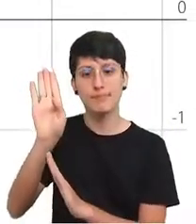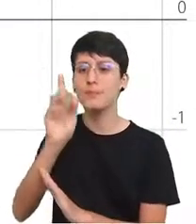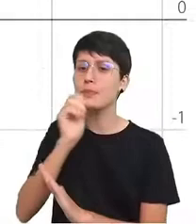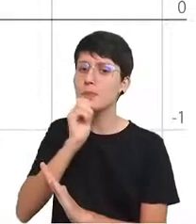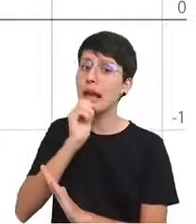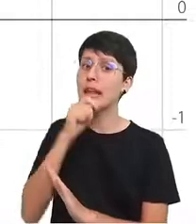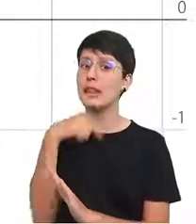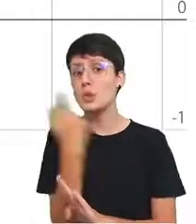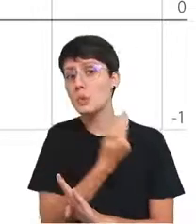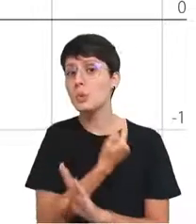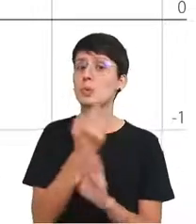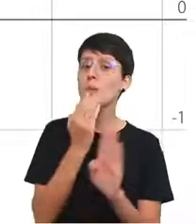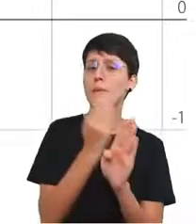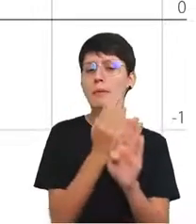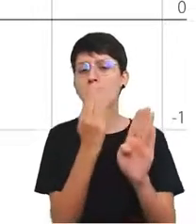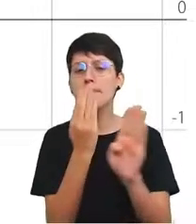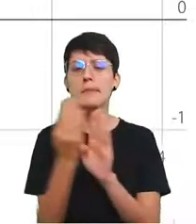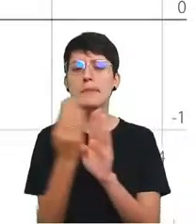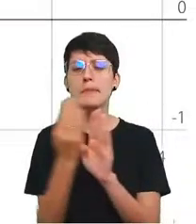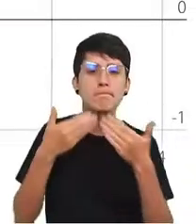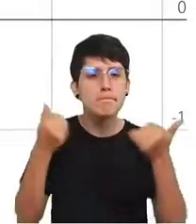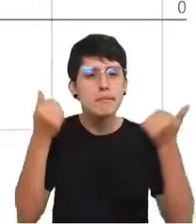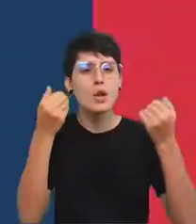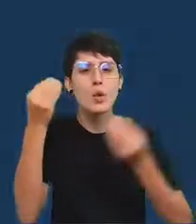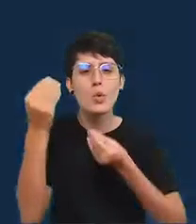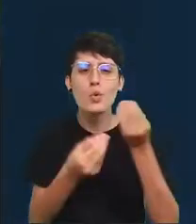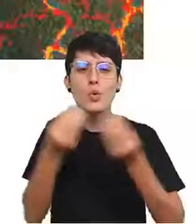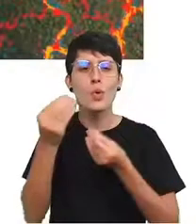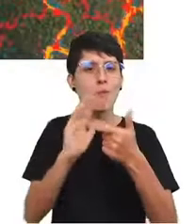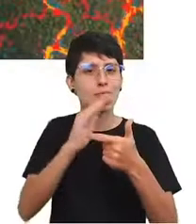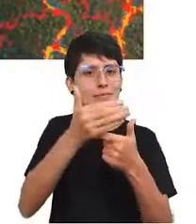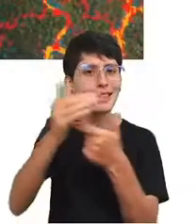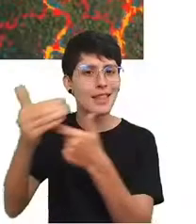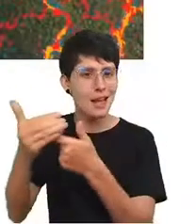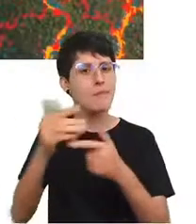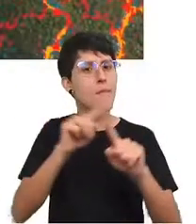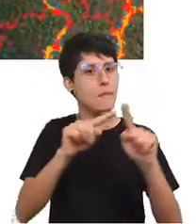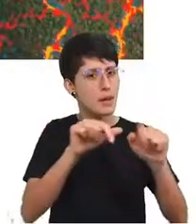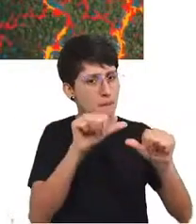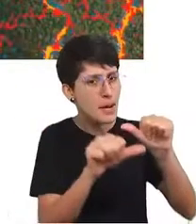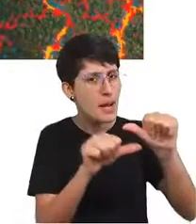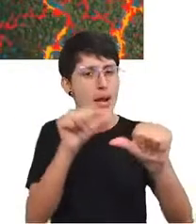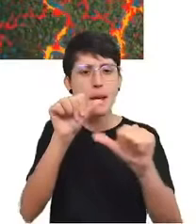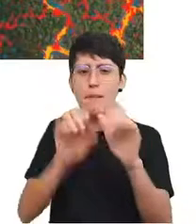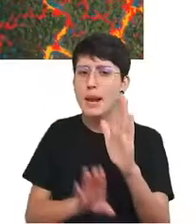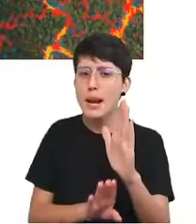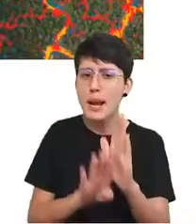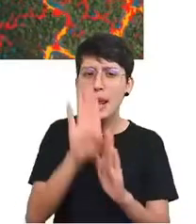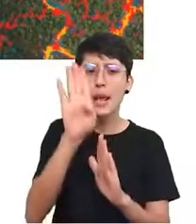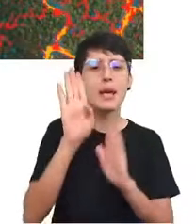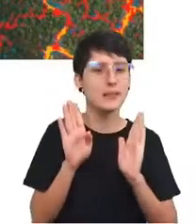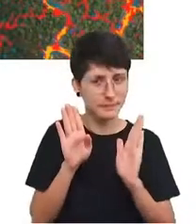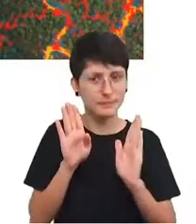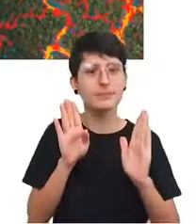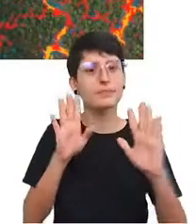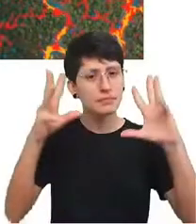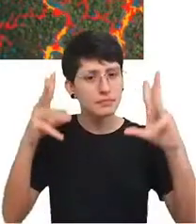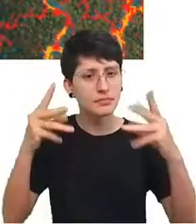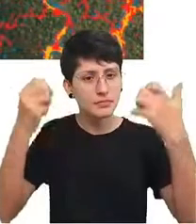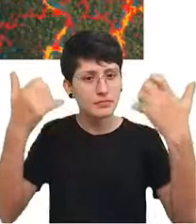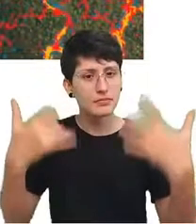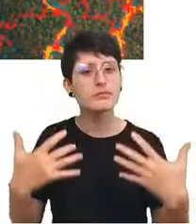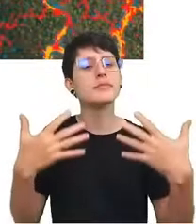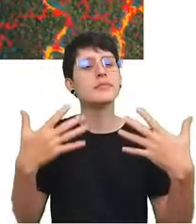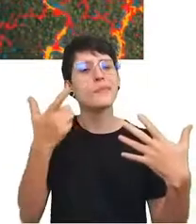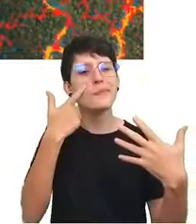descobrindo como usar melhor essas tecnologias que também estão mudando e evoluindo o tempo todo. Tendo dito isto, vamos